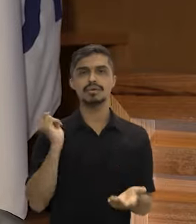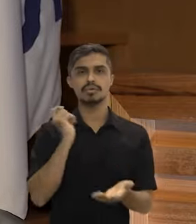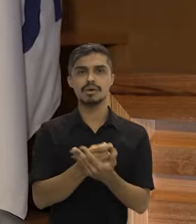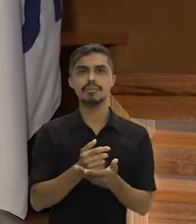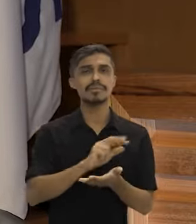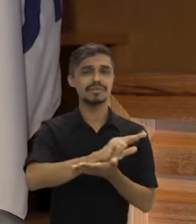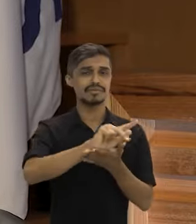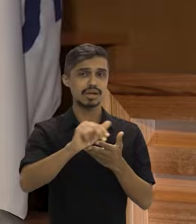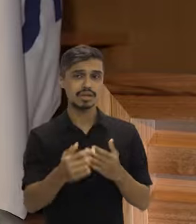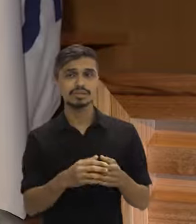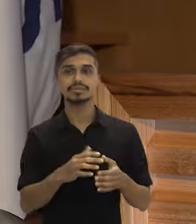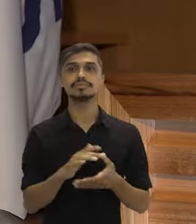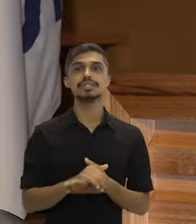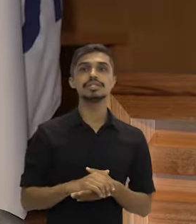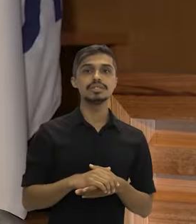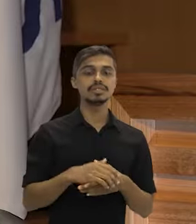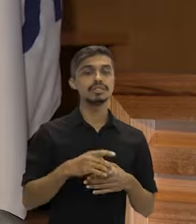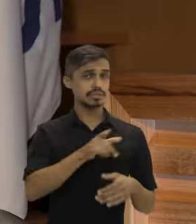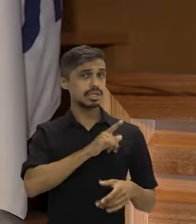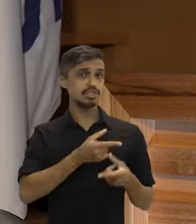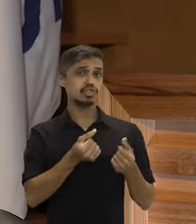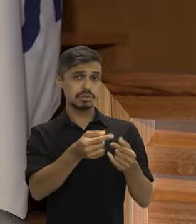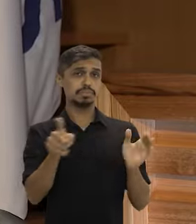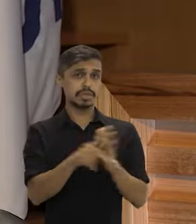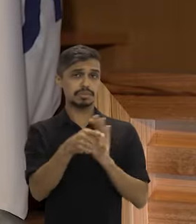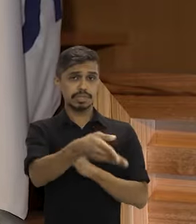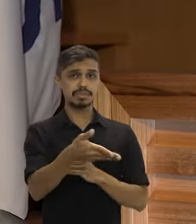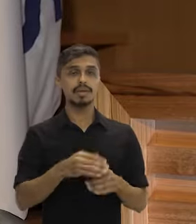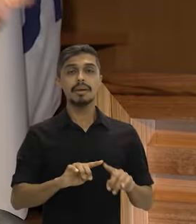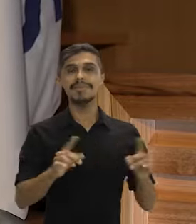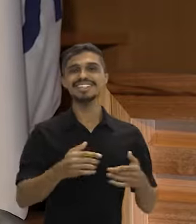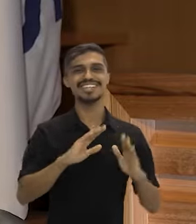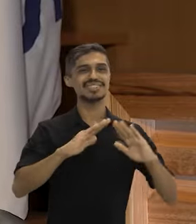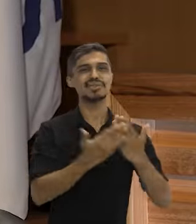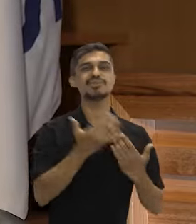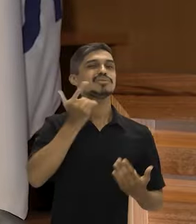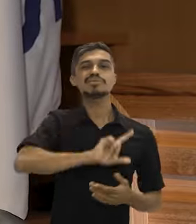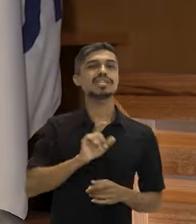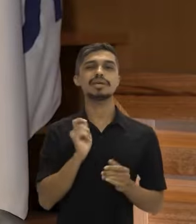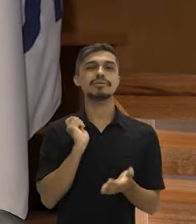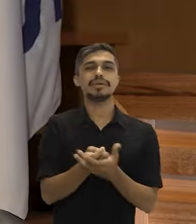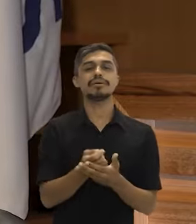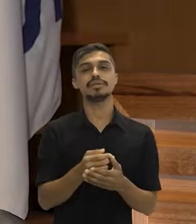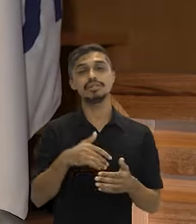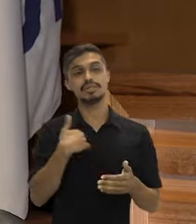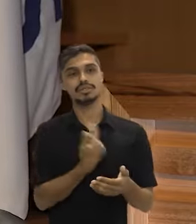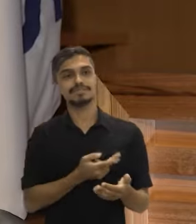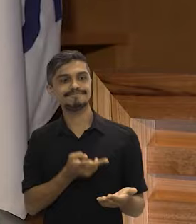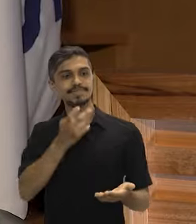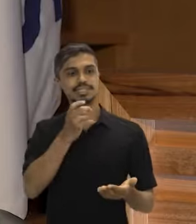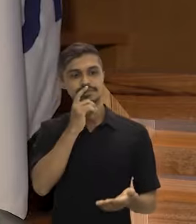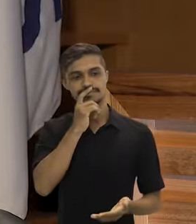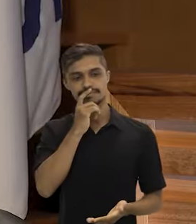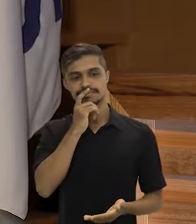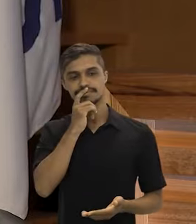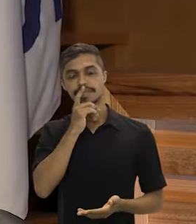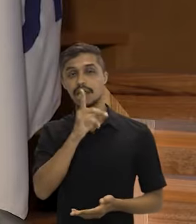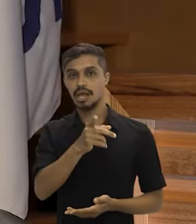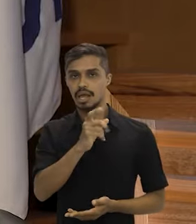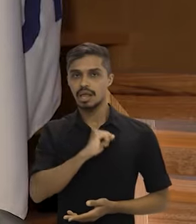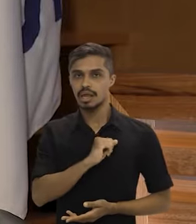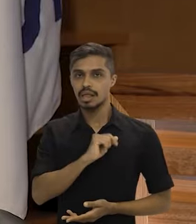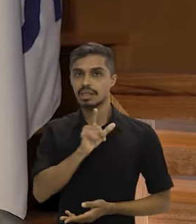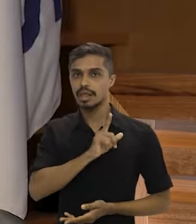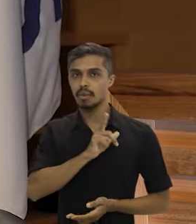agricultura familiar, de extrativismo, indígenas, então tem recurso para fazer isso, só que as escolas não conseguem comprar. Então, o a gente acabou identificando?